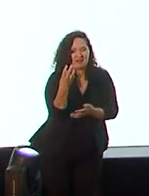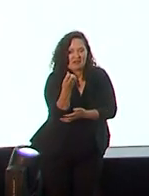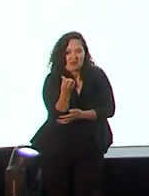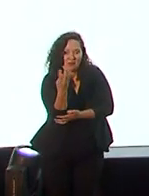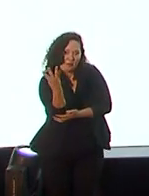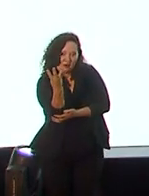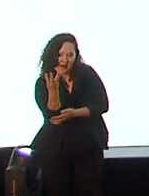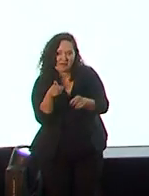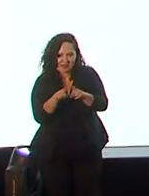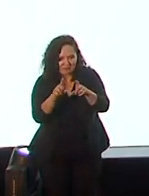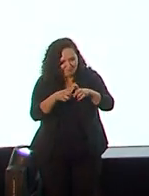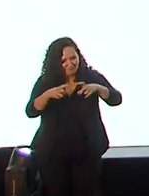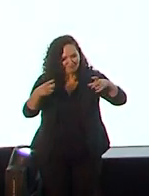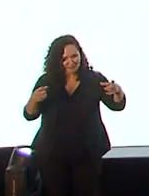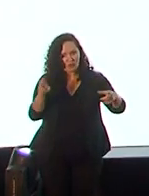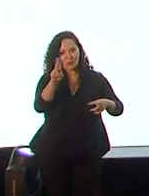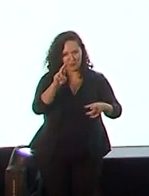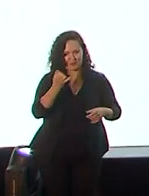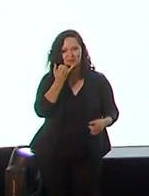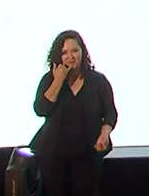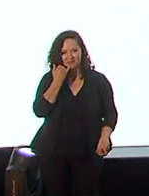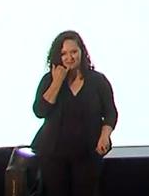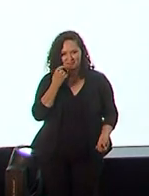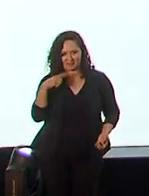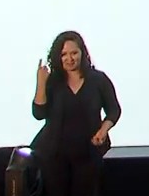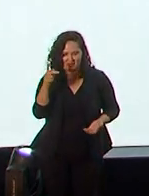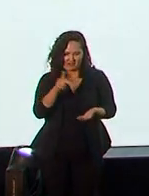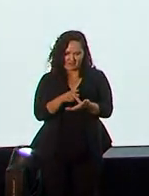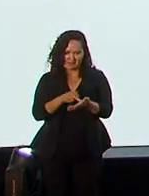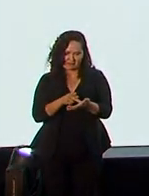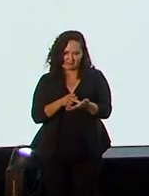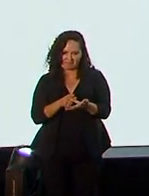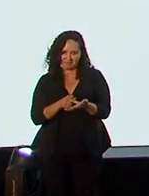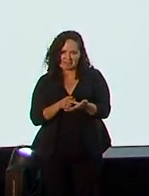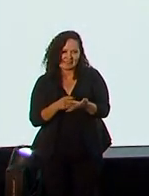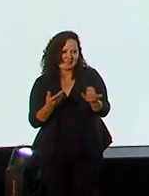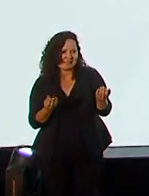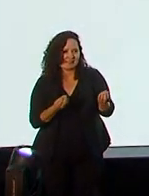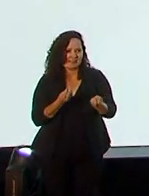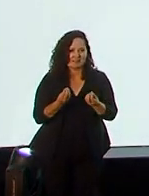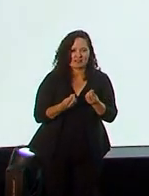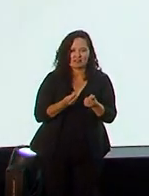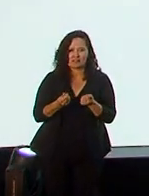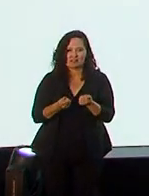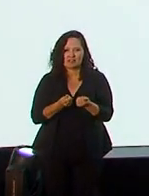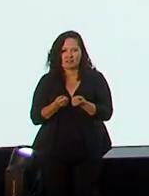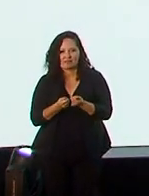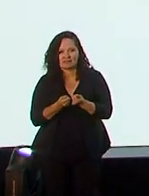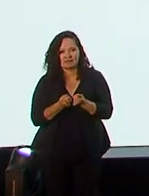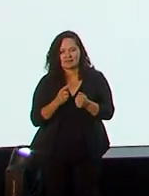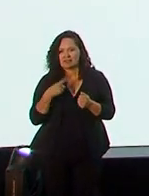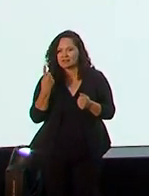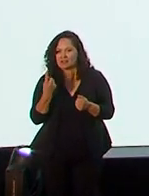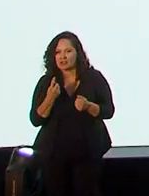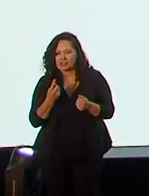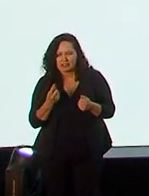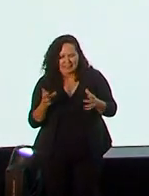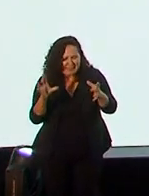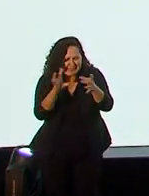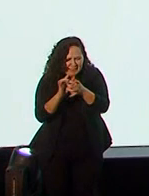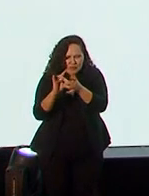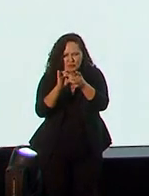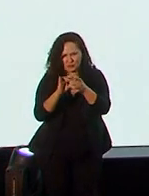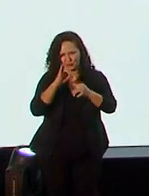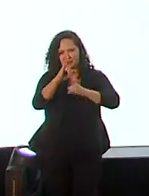aquilo, mais ou menos, que eu contextualizei lá atrás. A nossa realidade está sendo muito na linha de, cada vez, estarmos conectados.